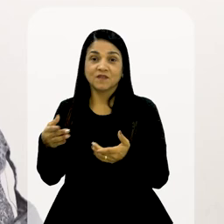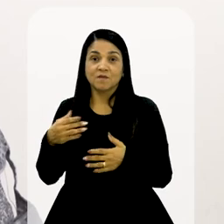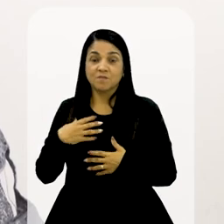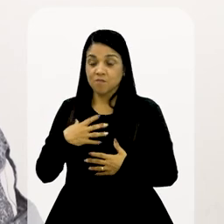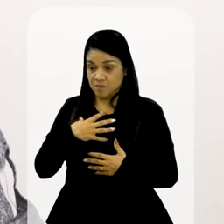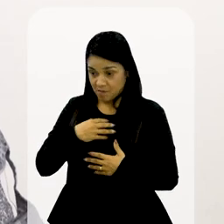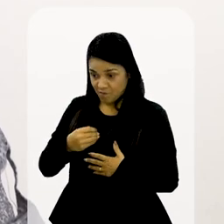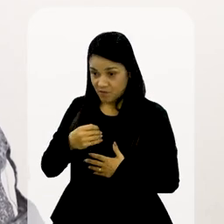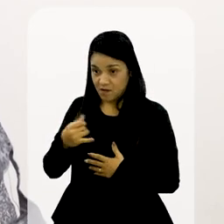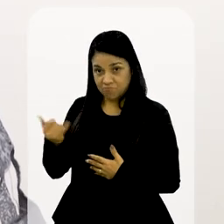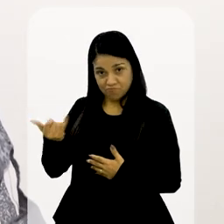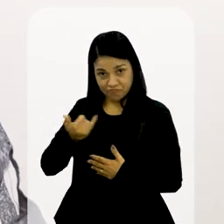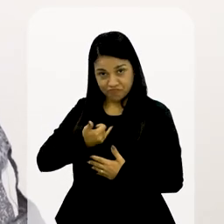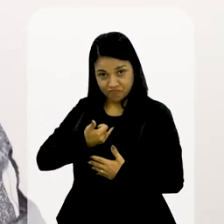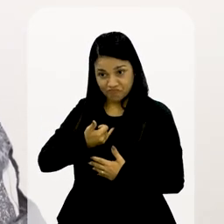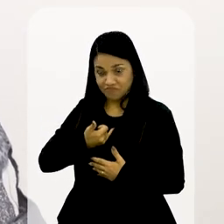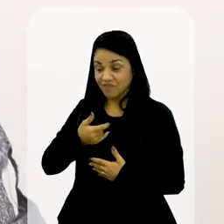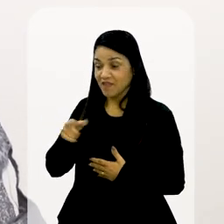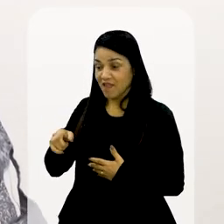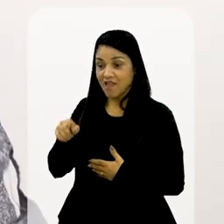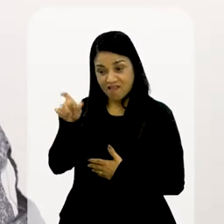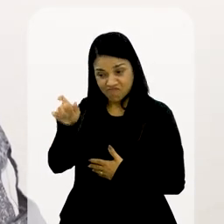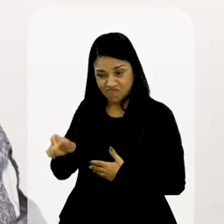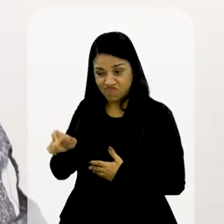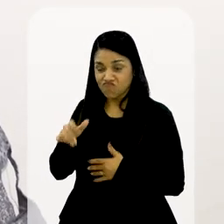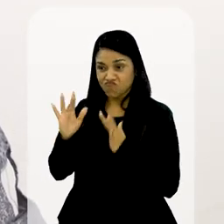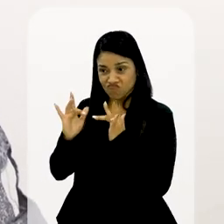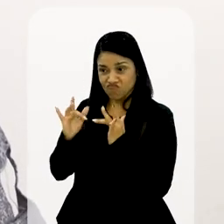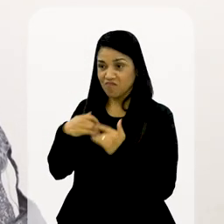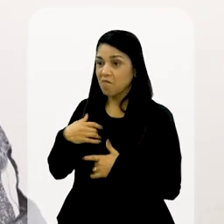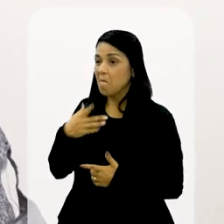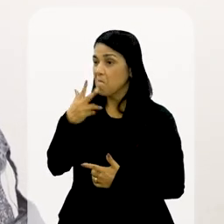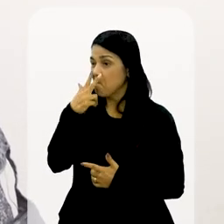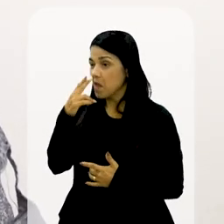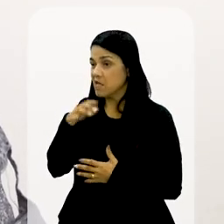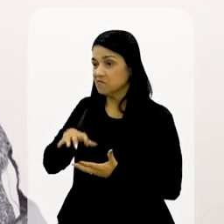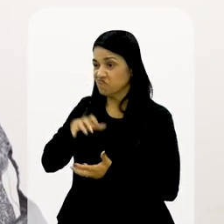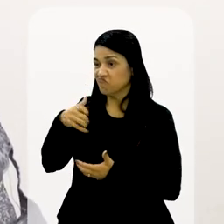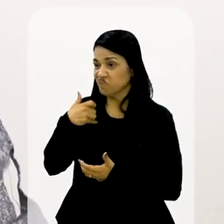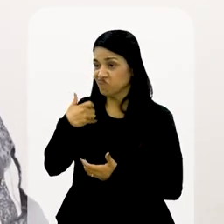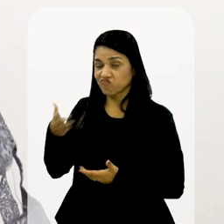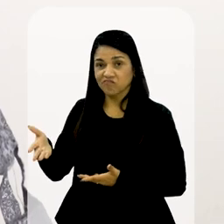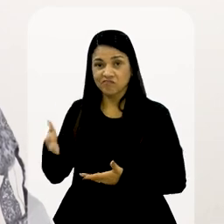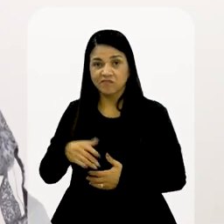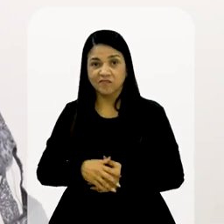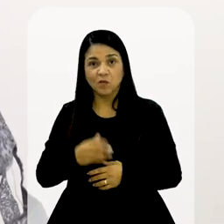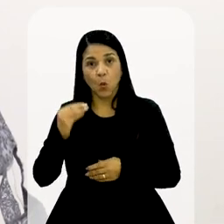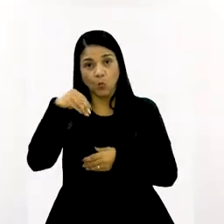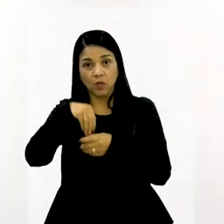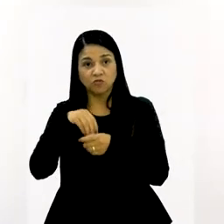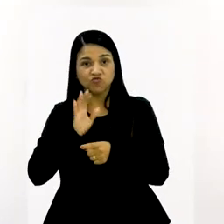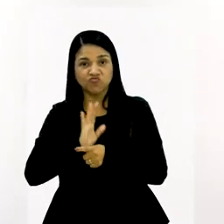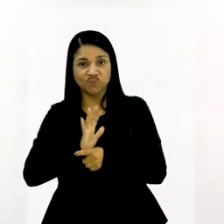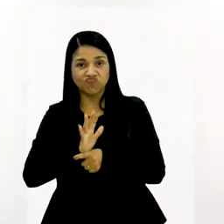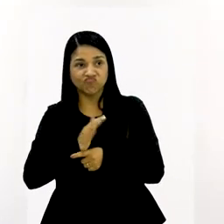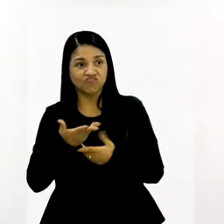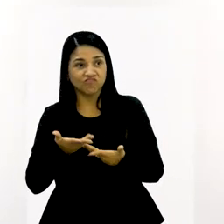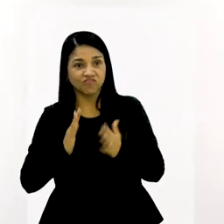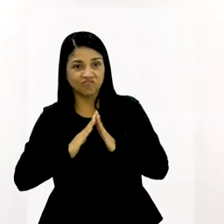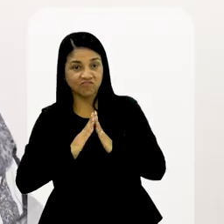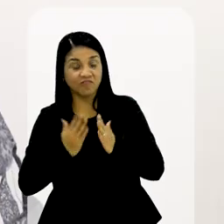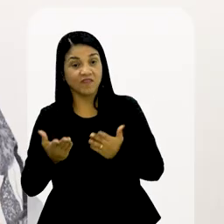Como dizia minha filha, fulano é um velho, porque se não tá na noite trabalhando, ele quer ficar dentro de casa vendo filme. E aí veio o pai?